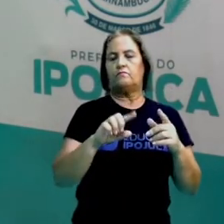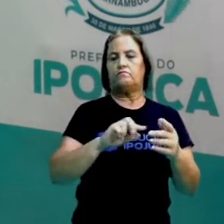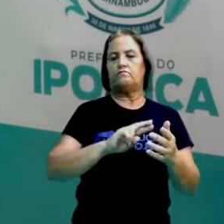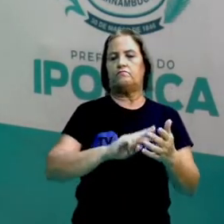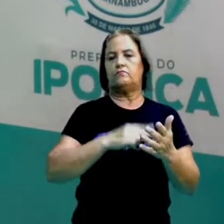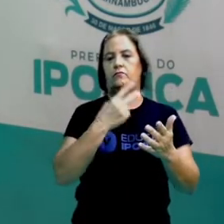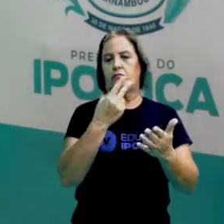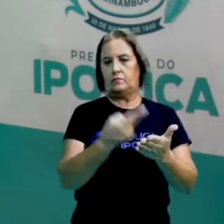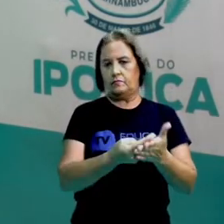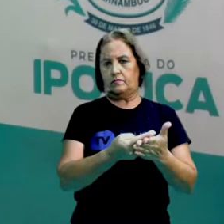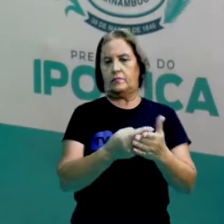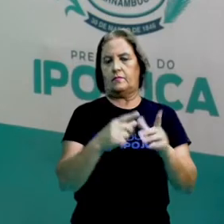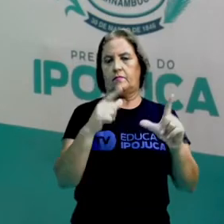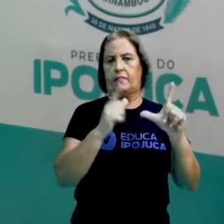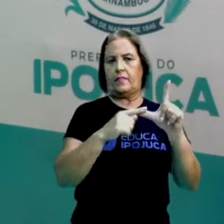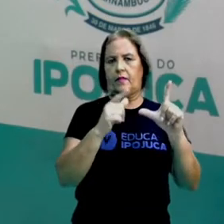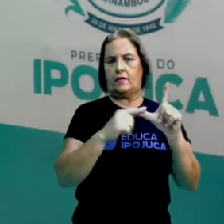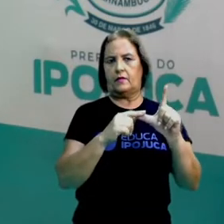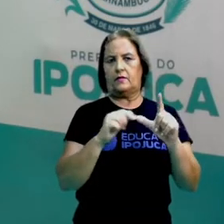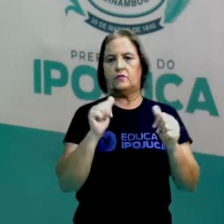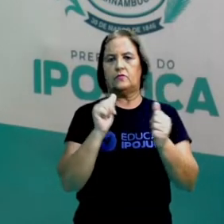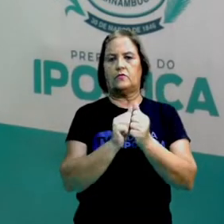Que é o que acontece aqui com